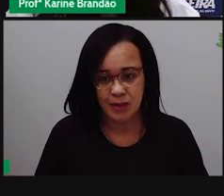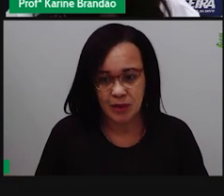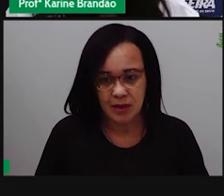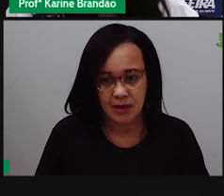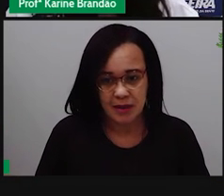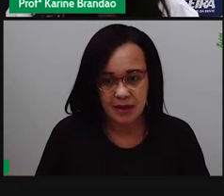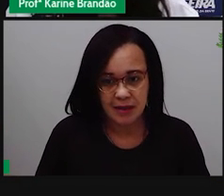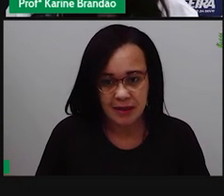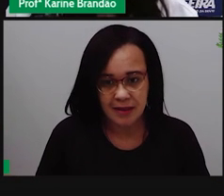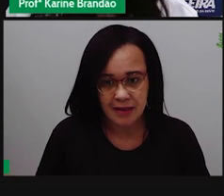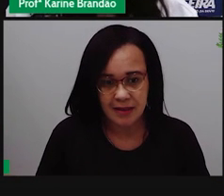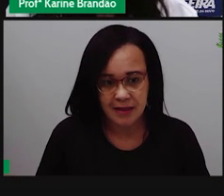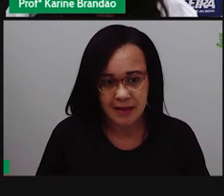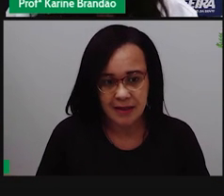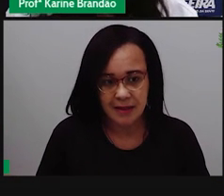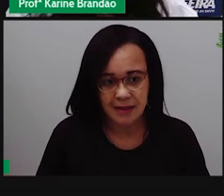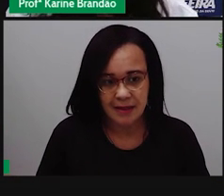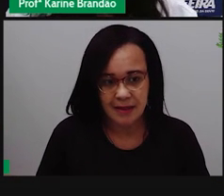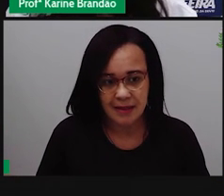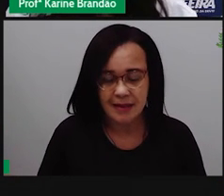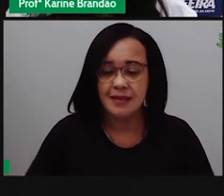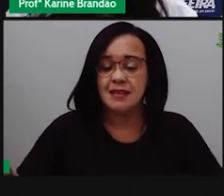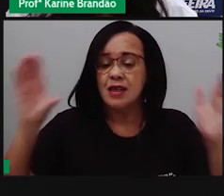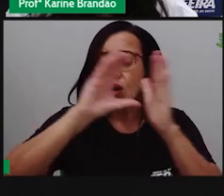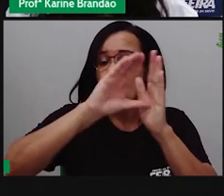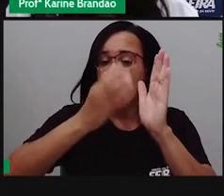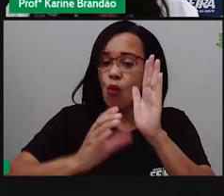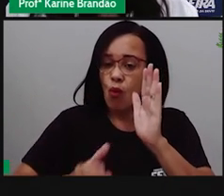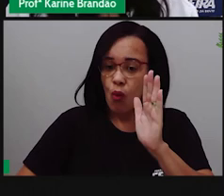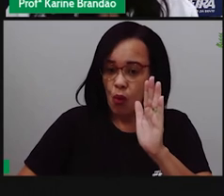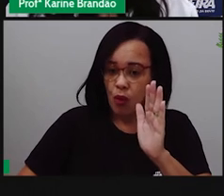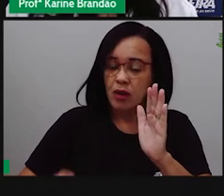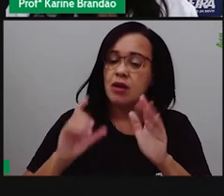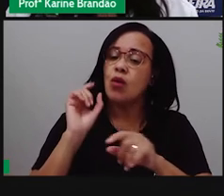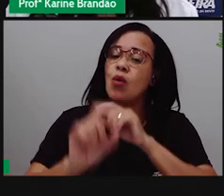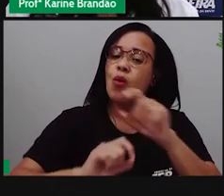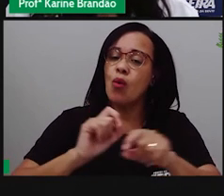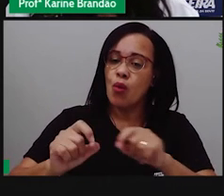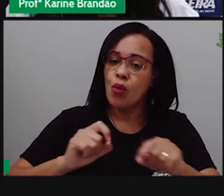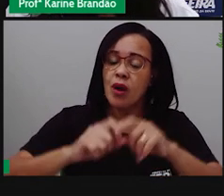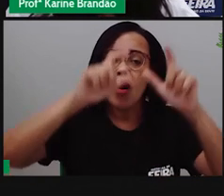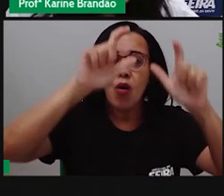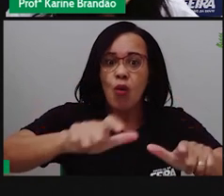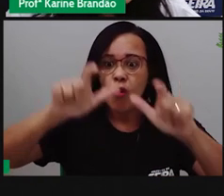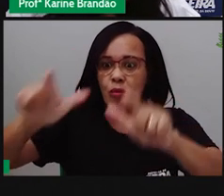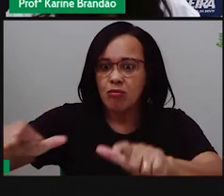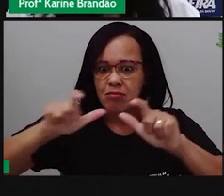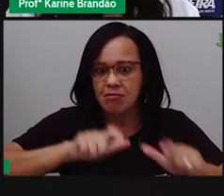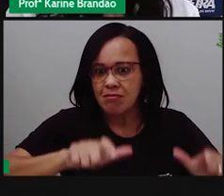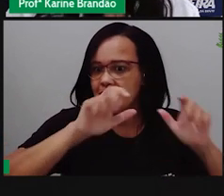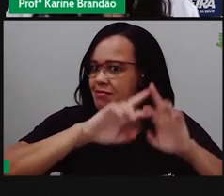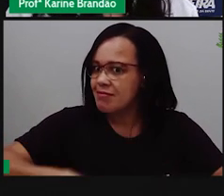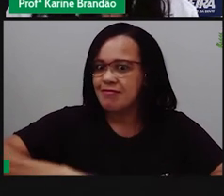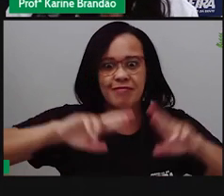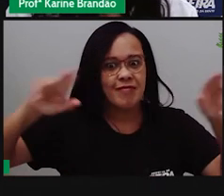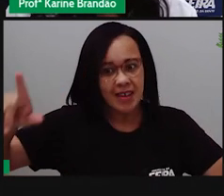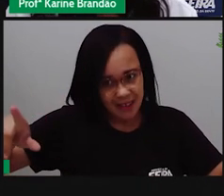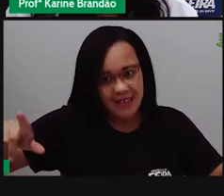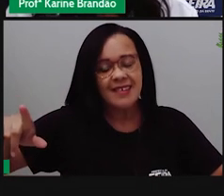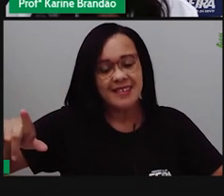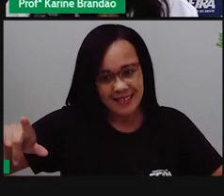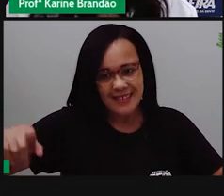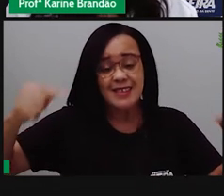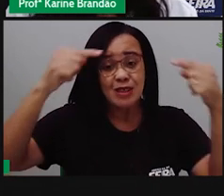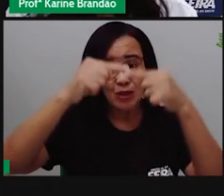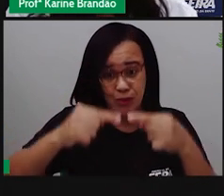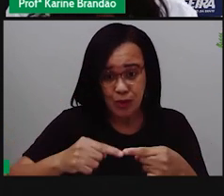diferentes por conta do lugar de onde eles vêm. Então, de ambientes diferentes, isso gera uma diversidade